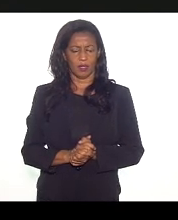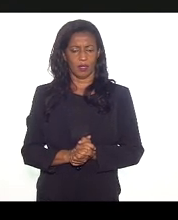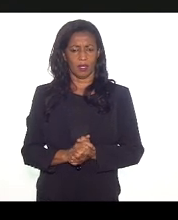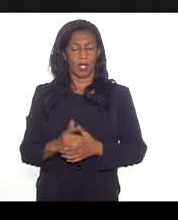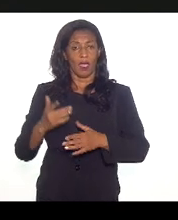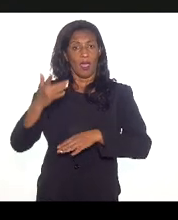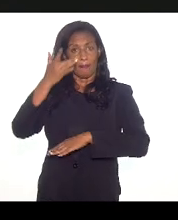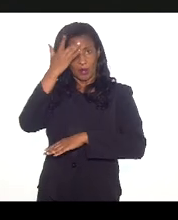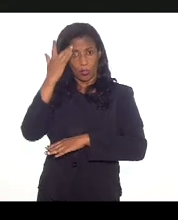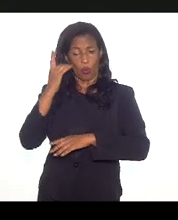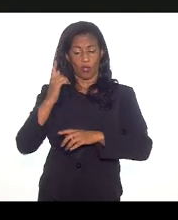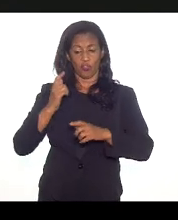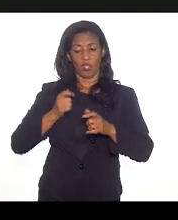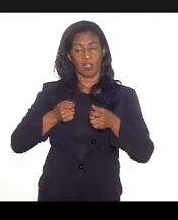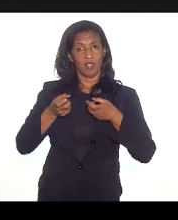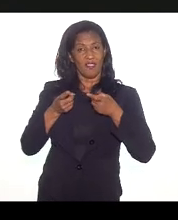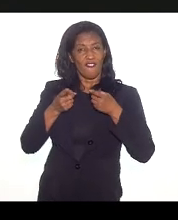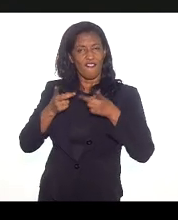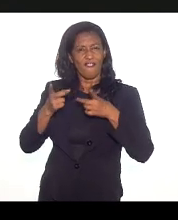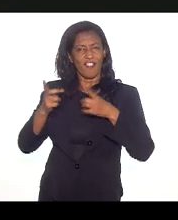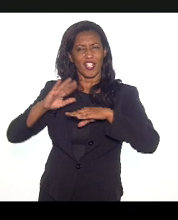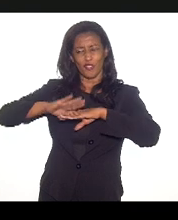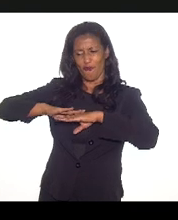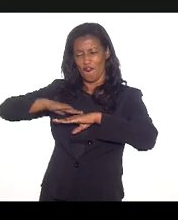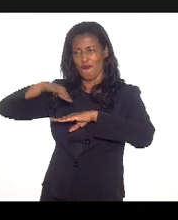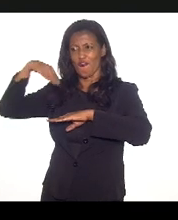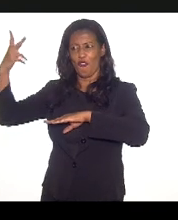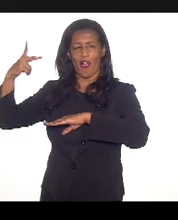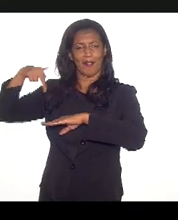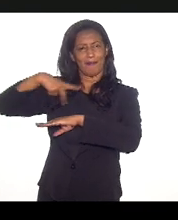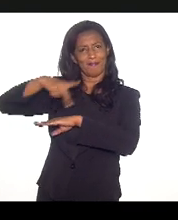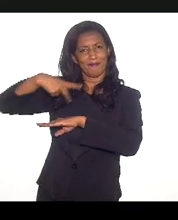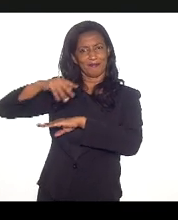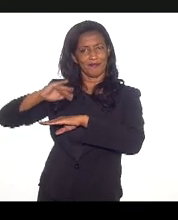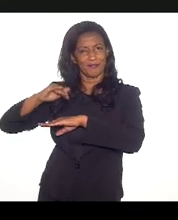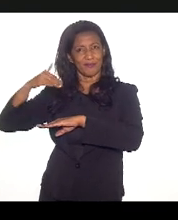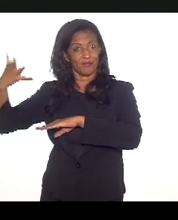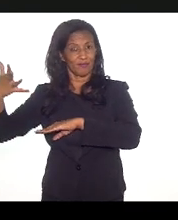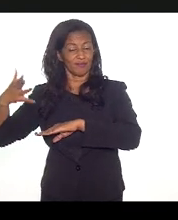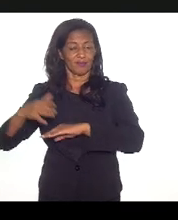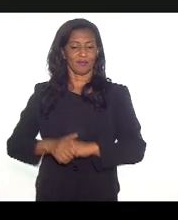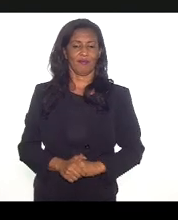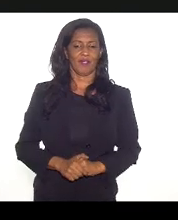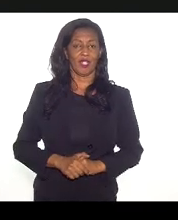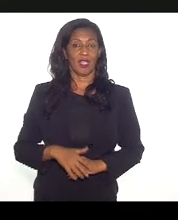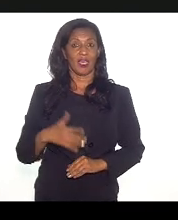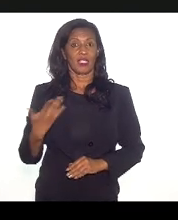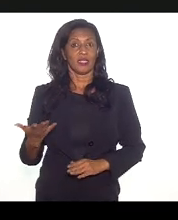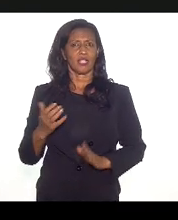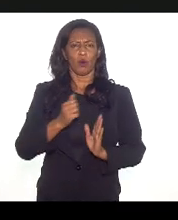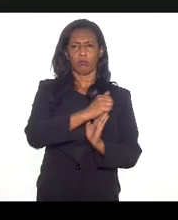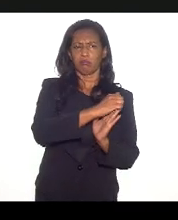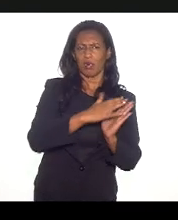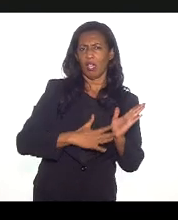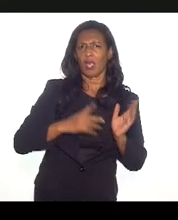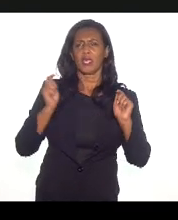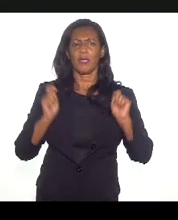vender para fora, atrair renda nova e a indústria é muito indutora nesse sentido. São atividades que podem